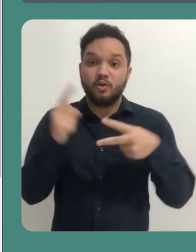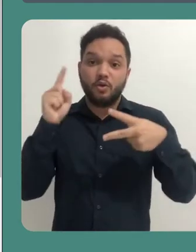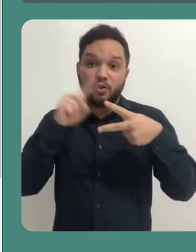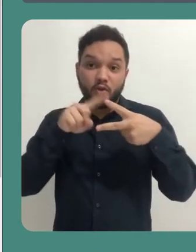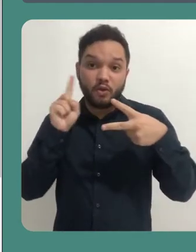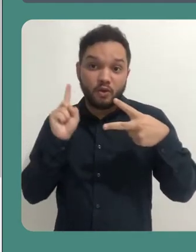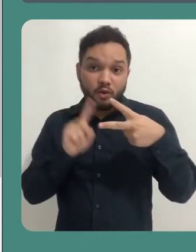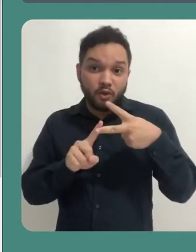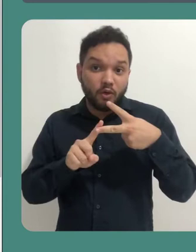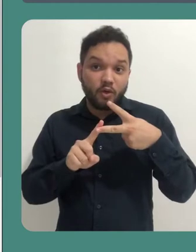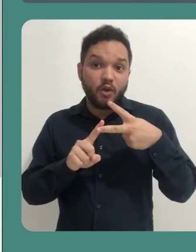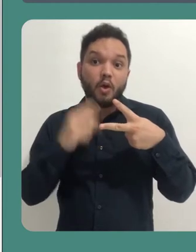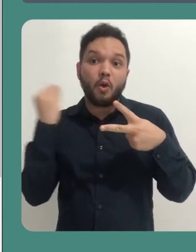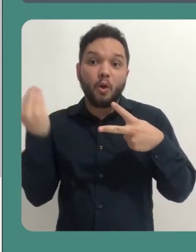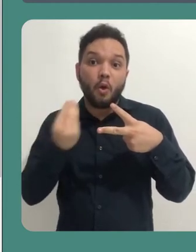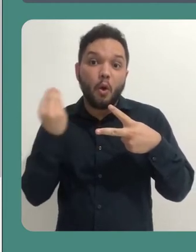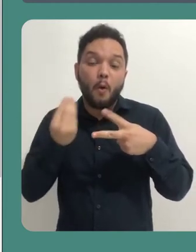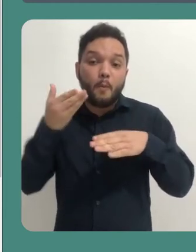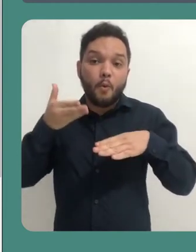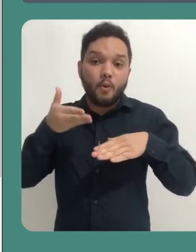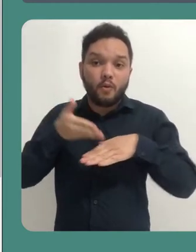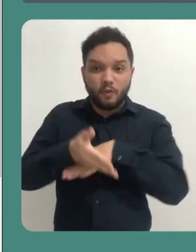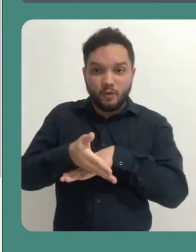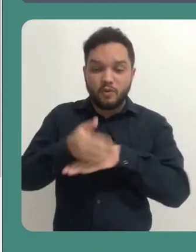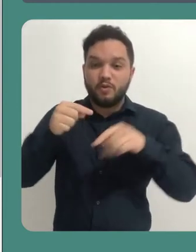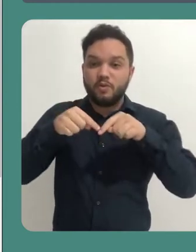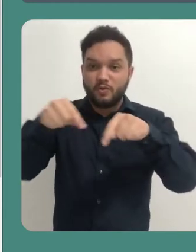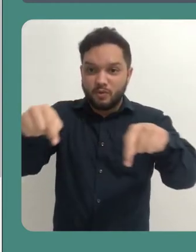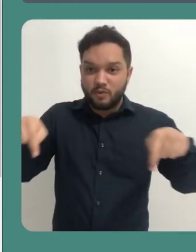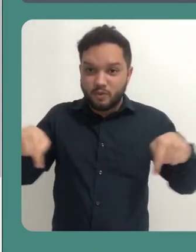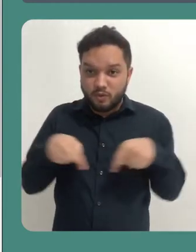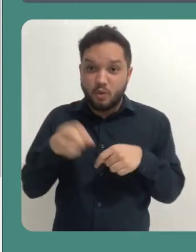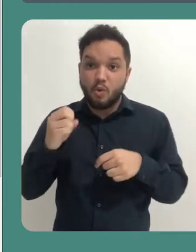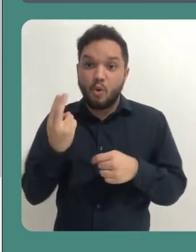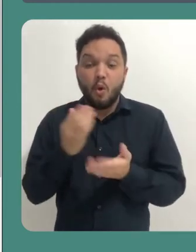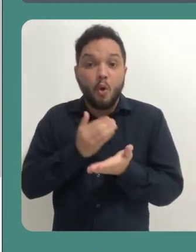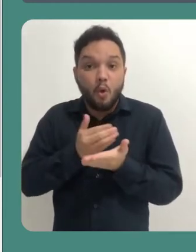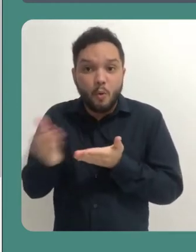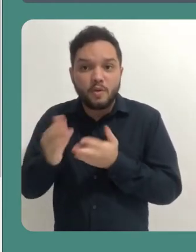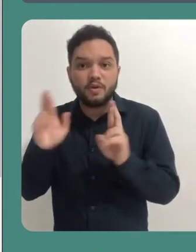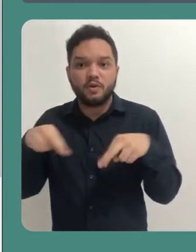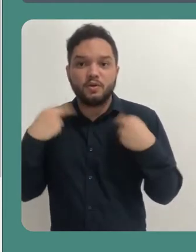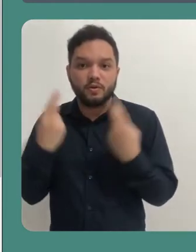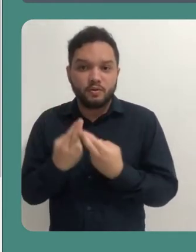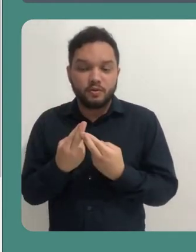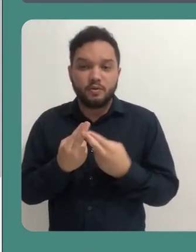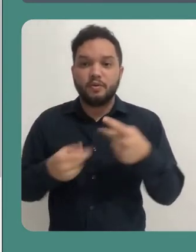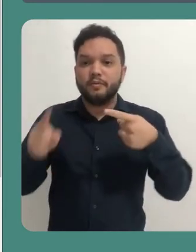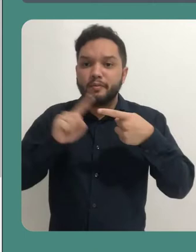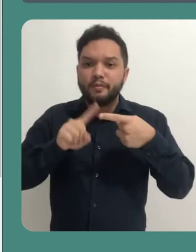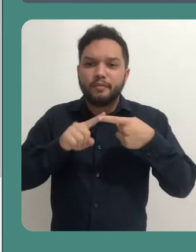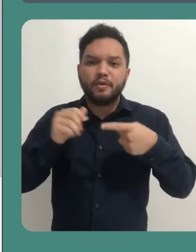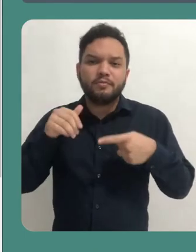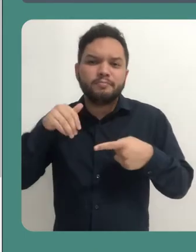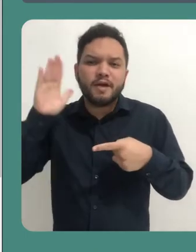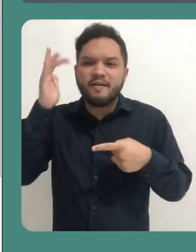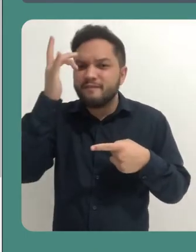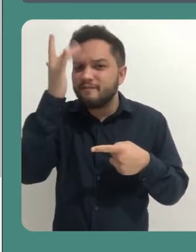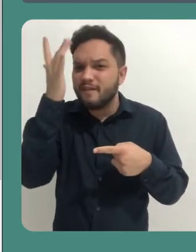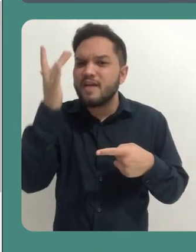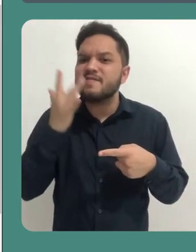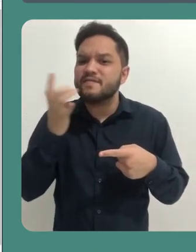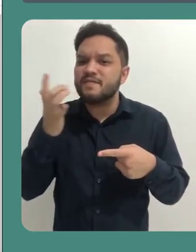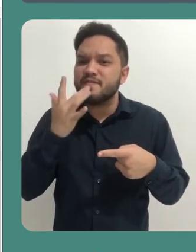duas maneiras de ingressar em uma sala ou começar uma reunião. O primeiro e mais